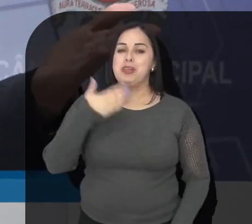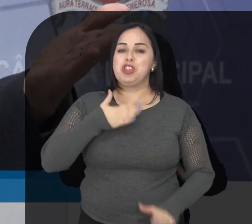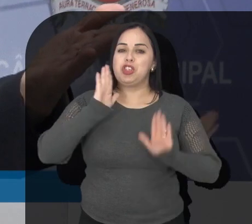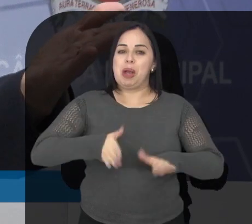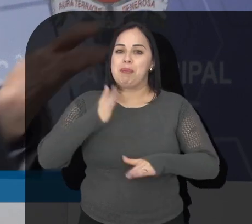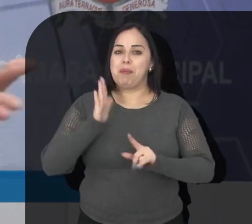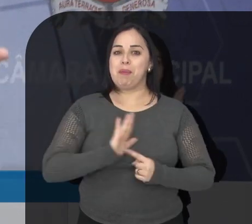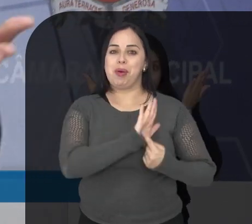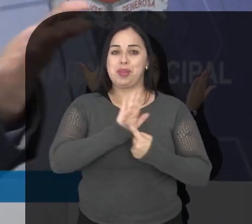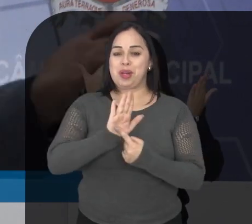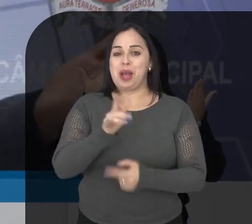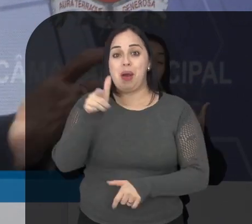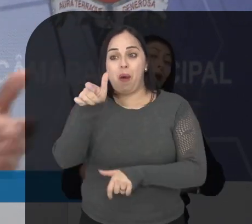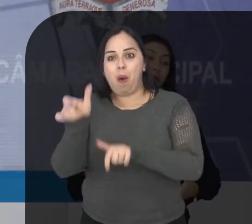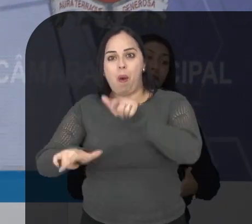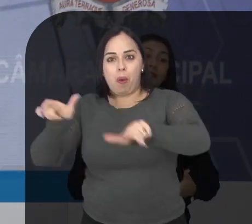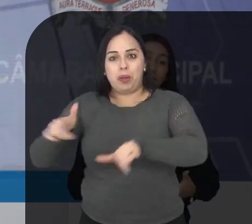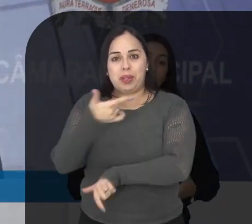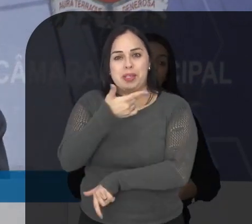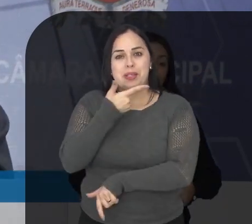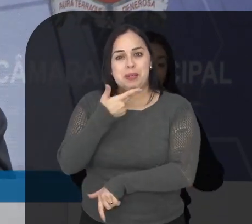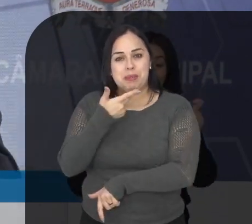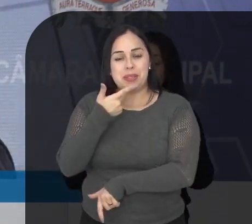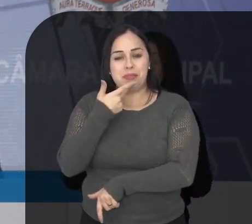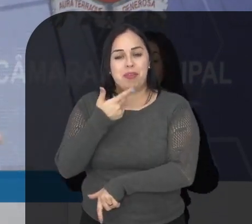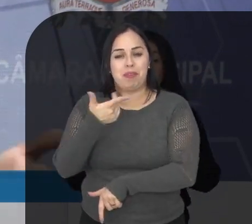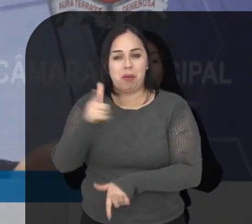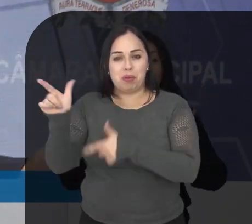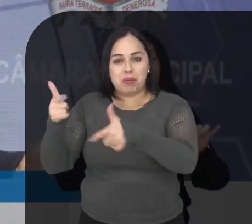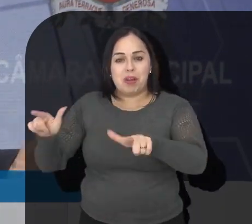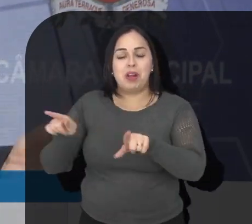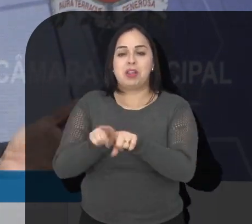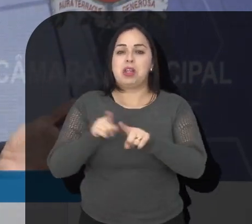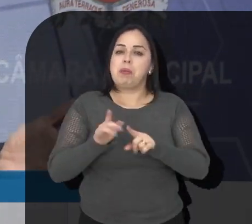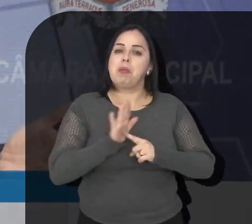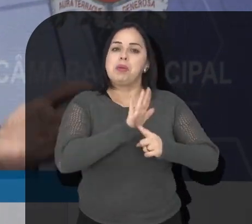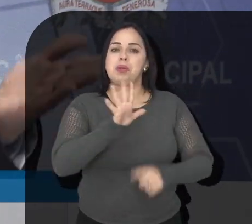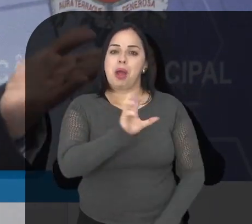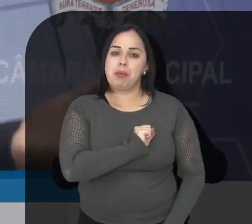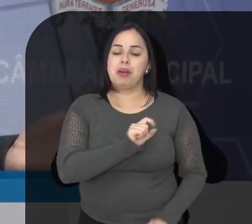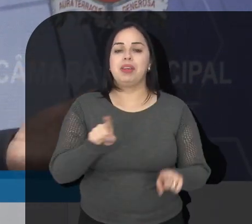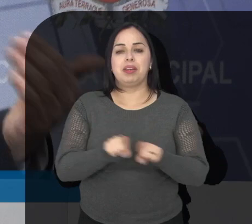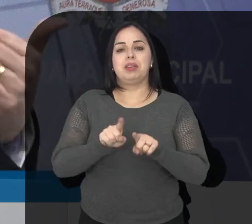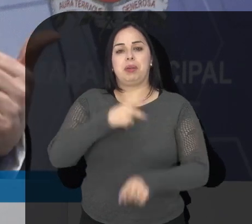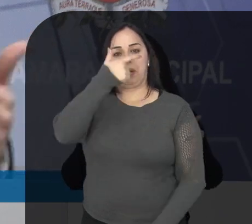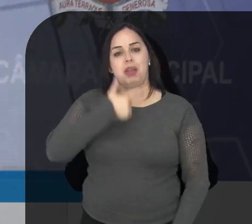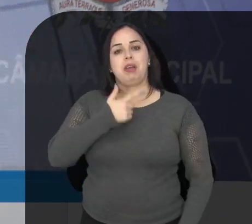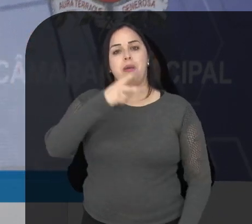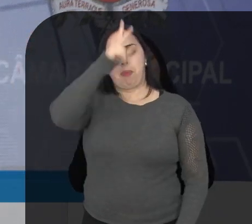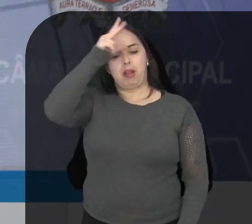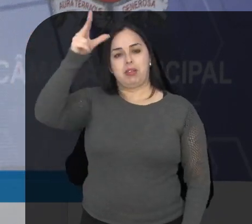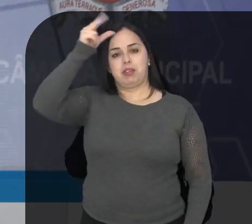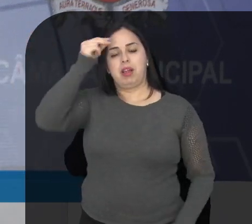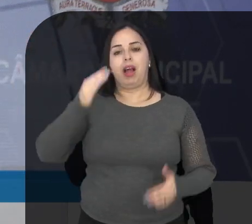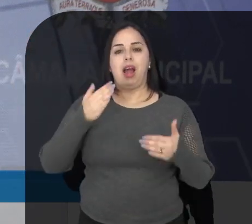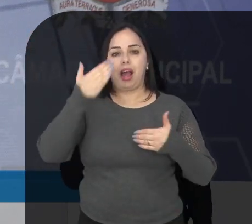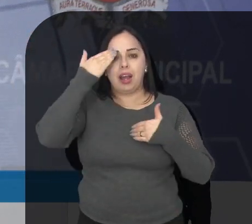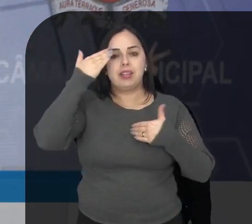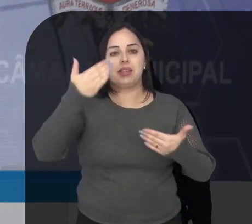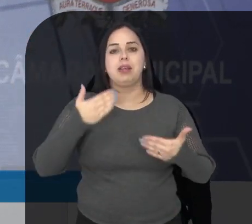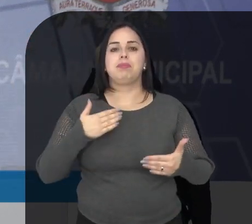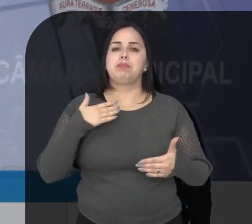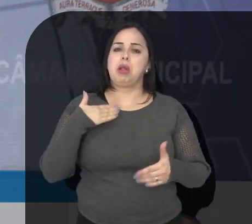provado aqui, já por várias outras pessoas que falaram antes. Mas a cidade de São José dos Campos também, e eu como prefeito hoje estou aqui para